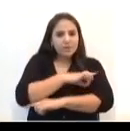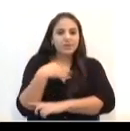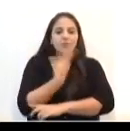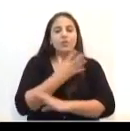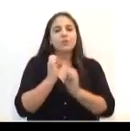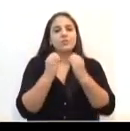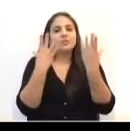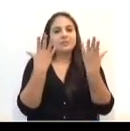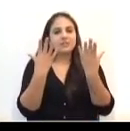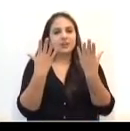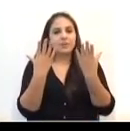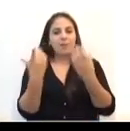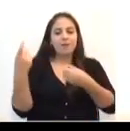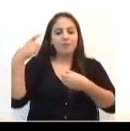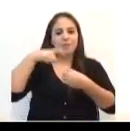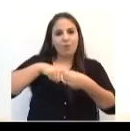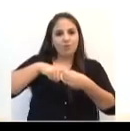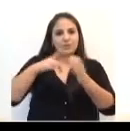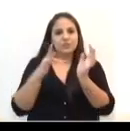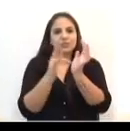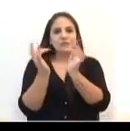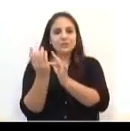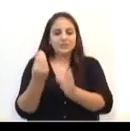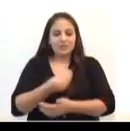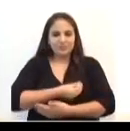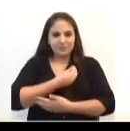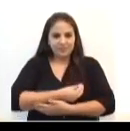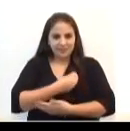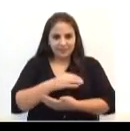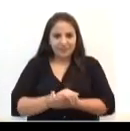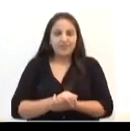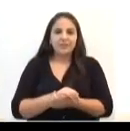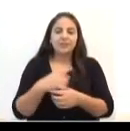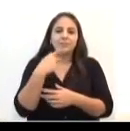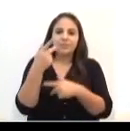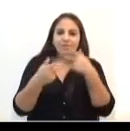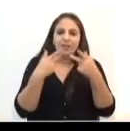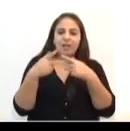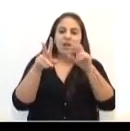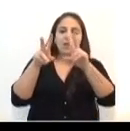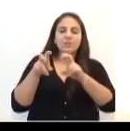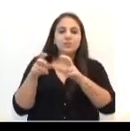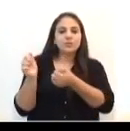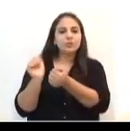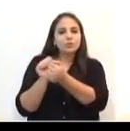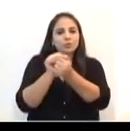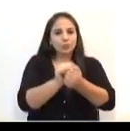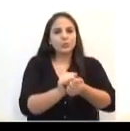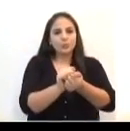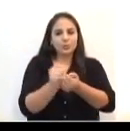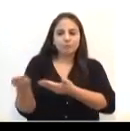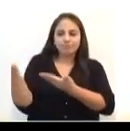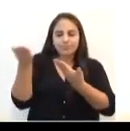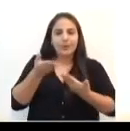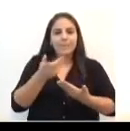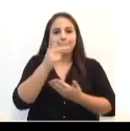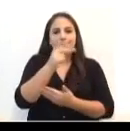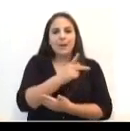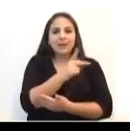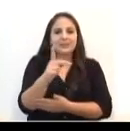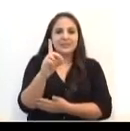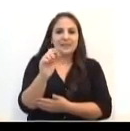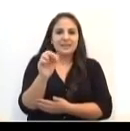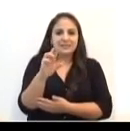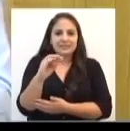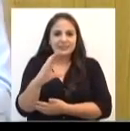comemoramos a ressurreição de Jesus Cristo. Para falar então sobre este assunto, eu estou recebendo o padre Darcy